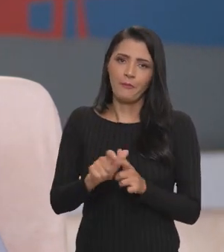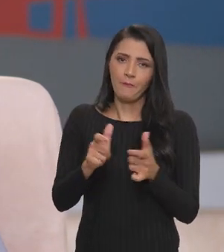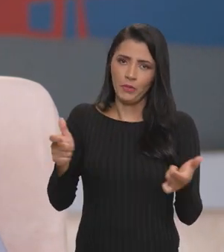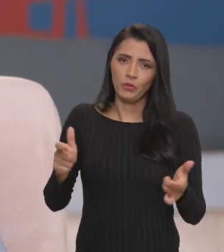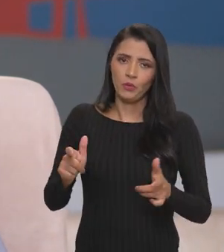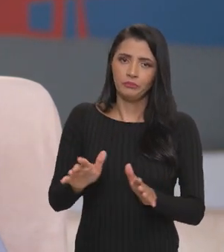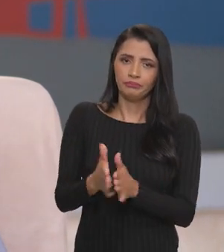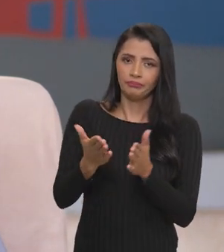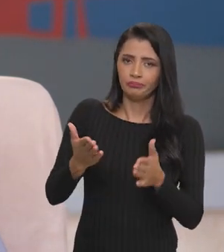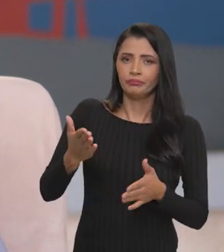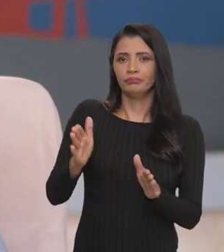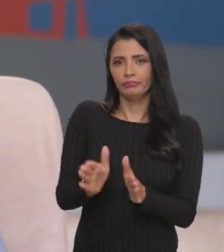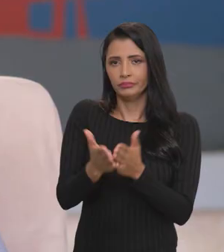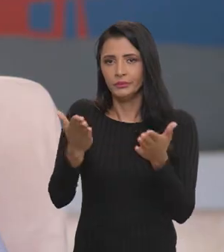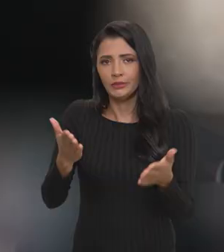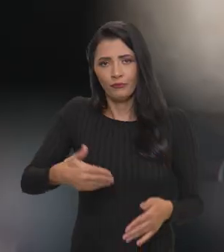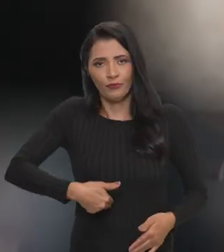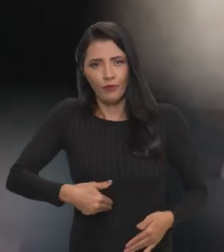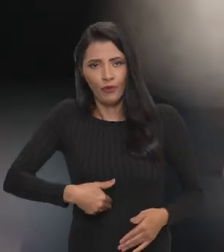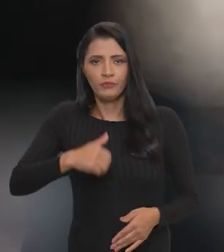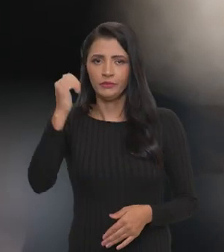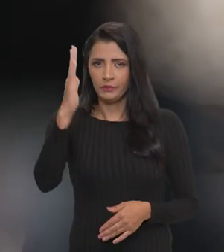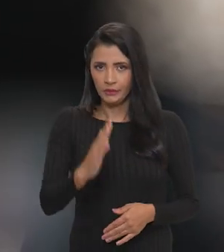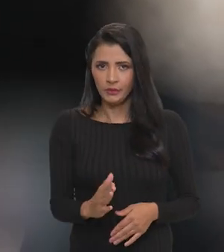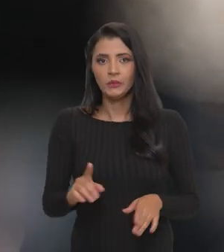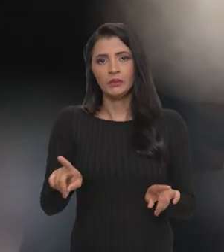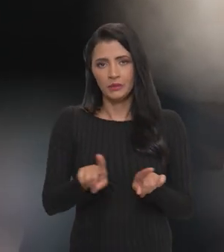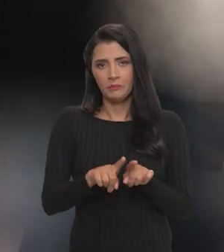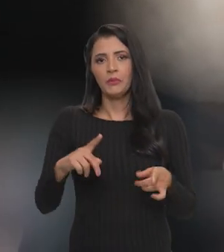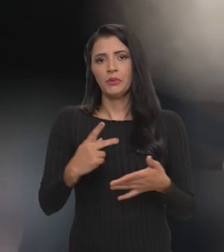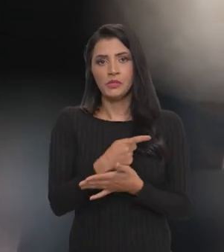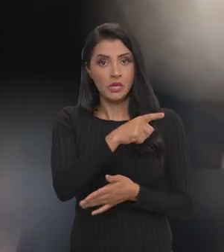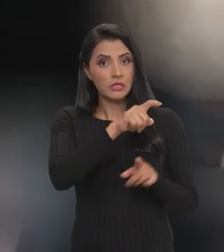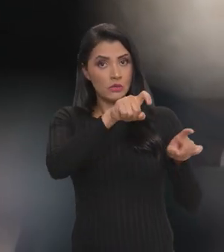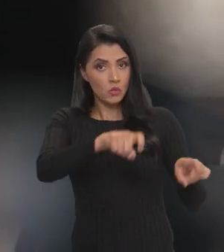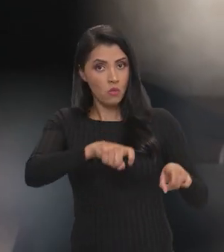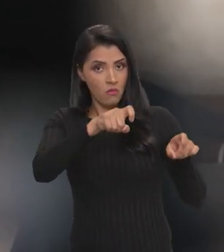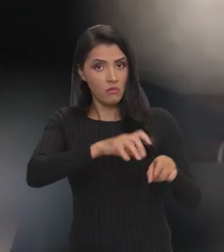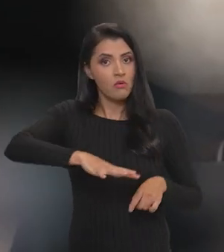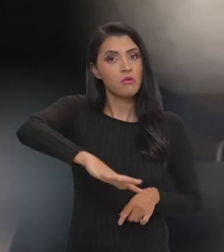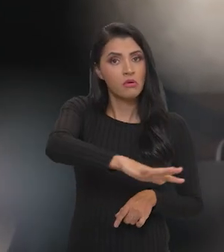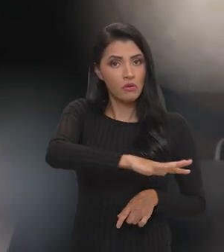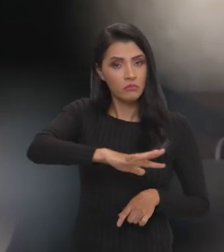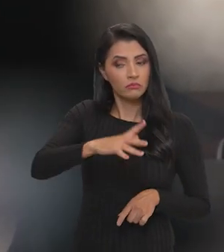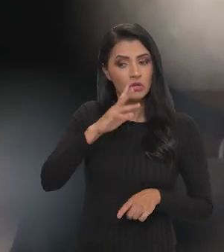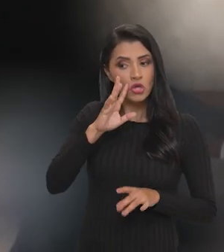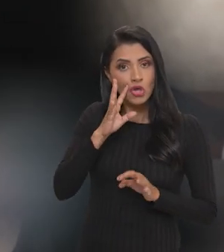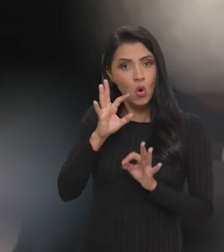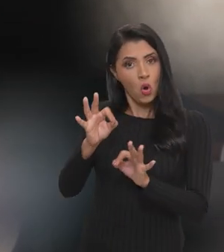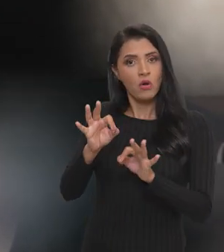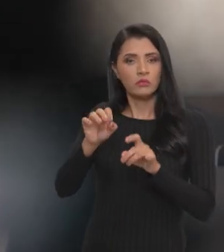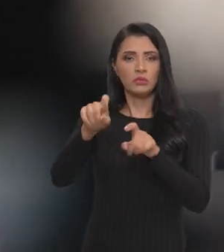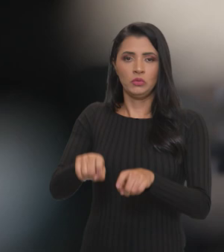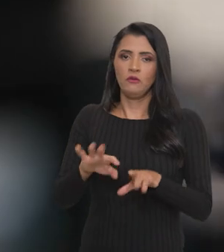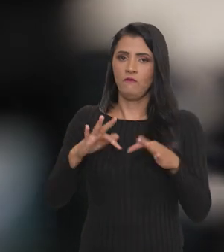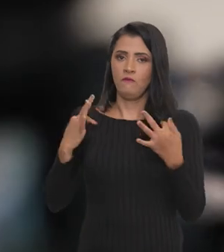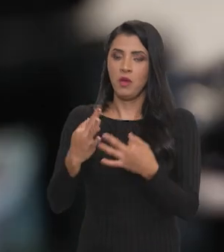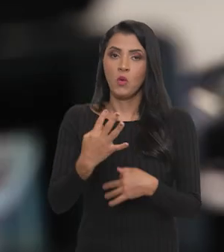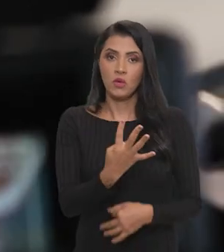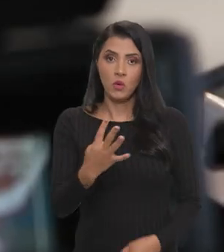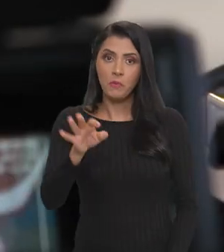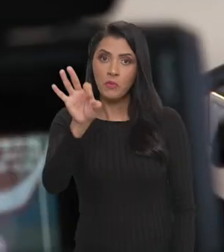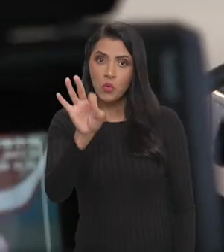pobreza e da fome no Brasil e isso acontece também no campo. É importante destacar que, quando a gente olha para a agricultura familiar, 44